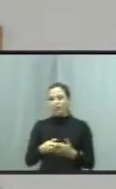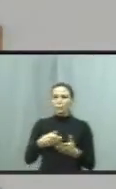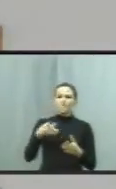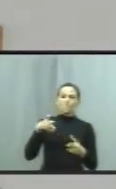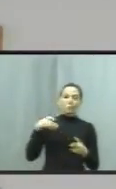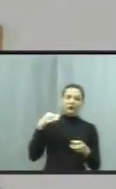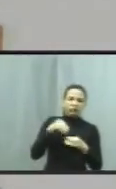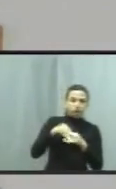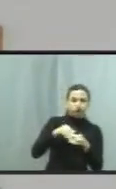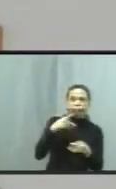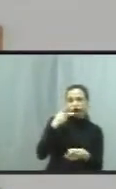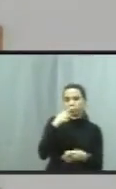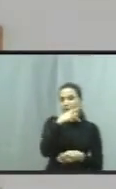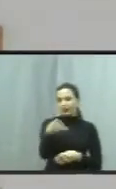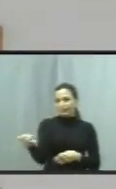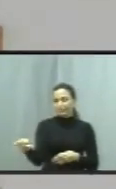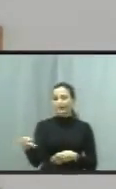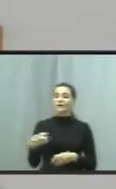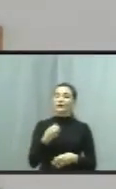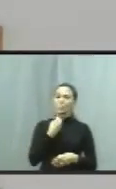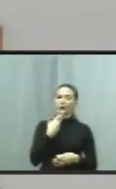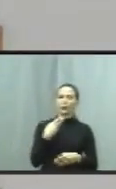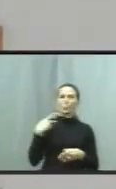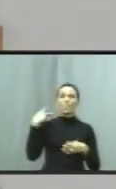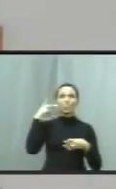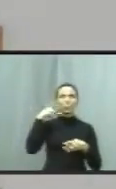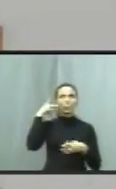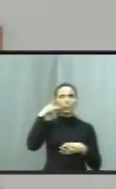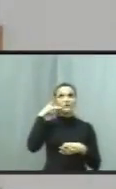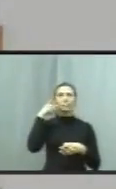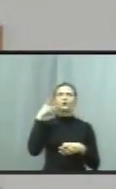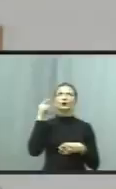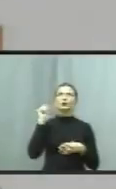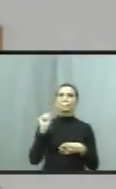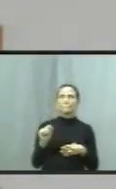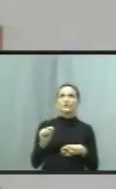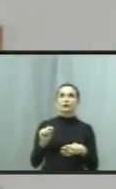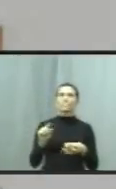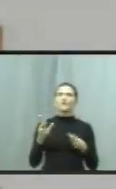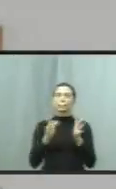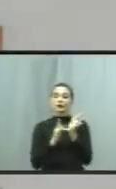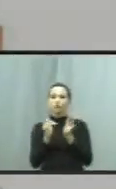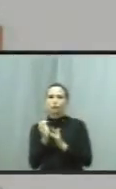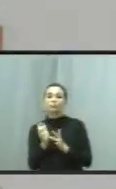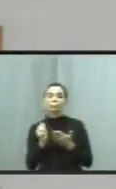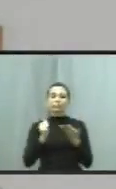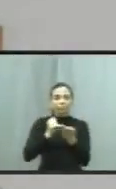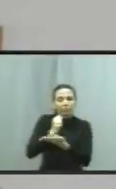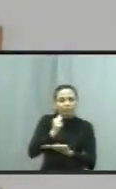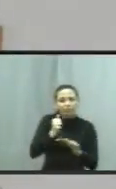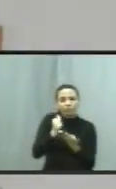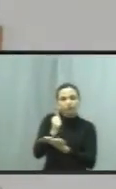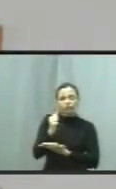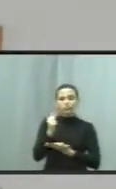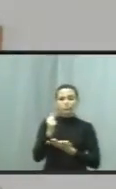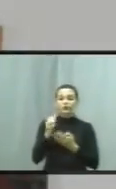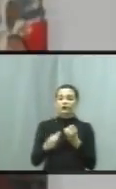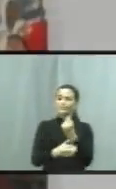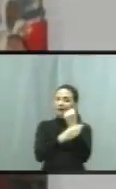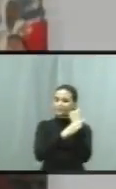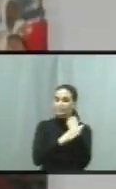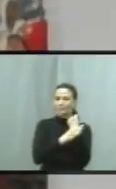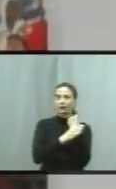Bem-aventurado o político que realiza a unidade e que, fazendo de Jesus o seu sustentáculo, a defende.